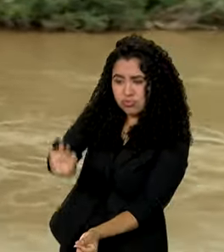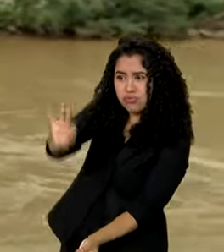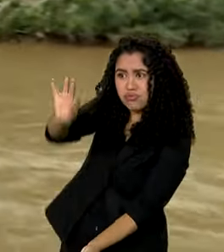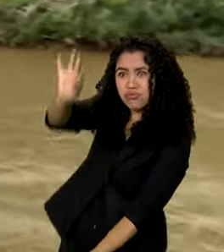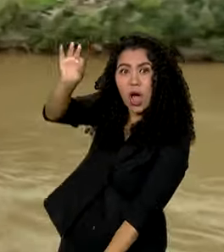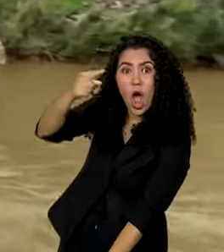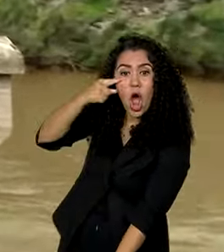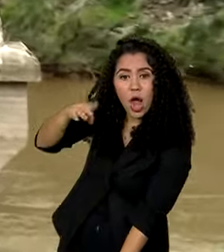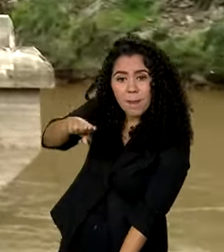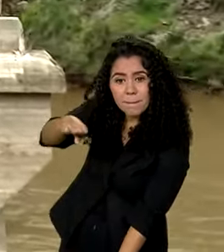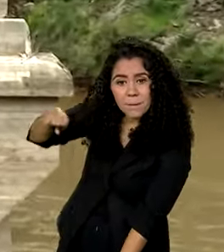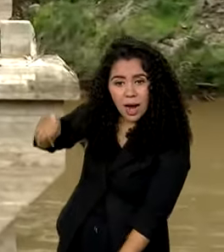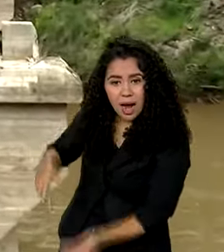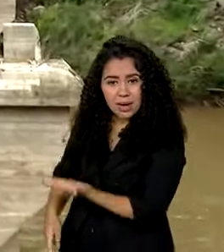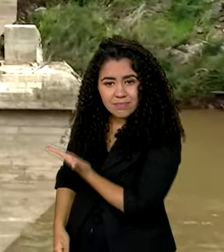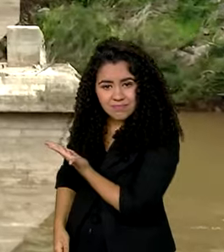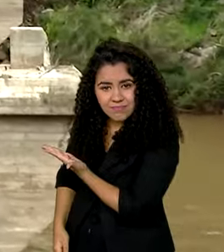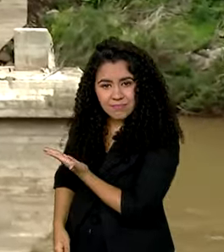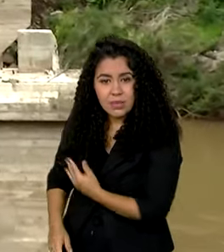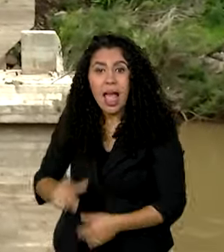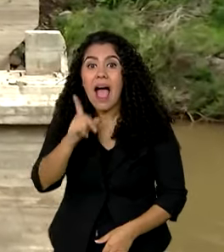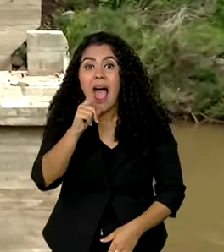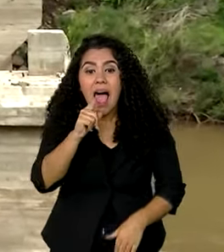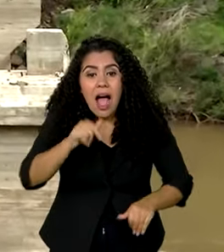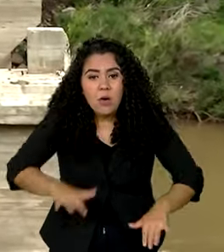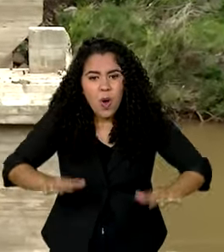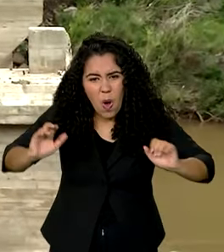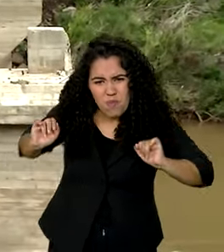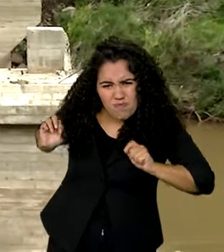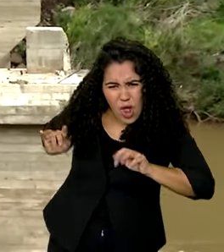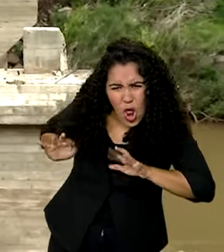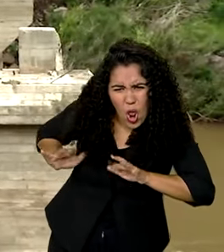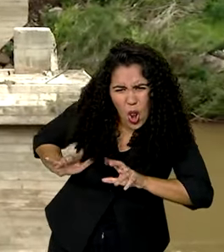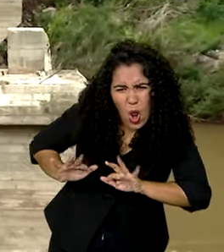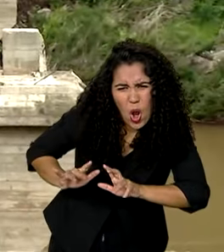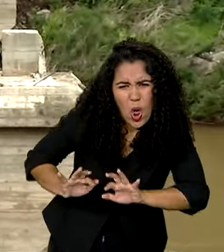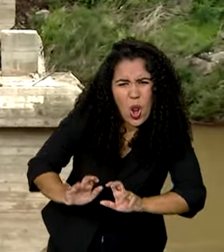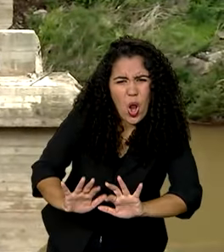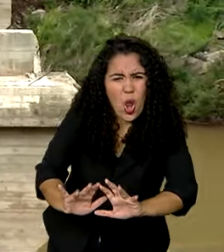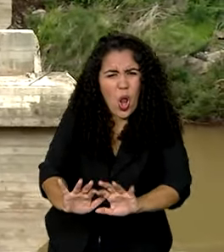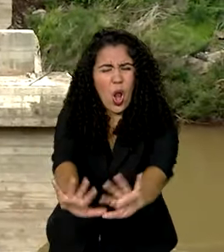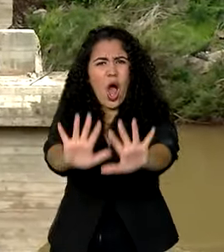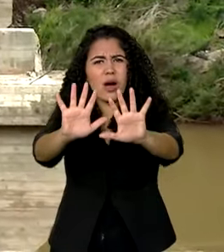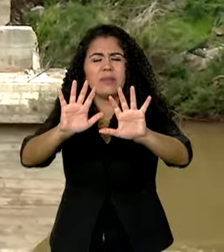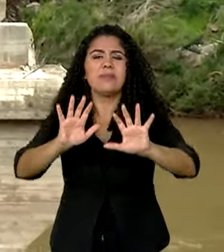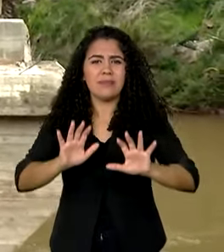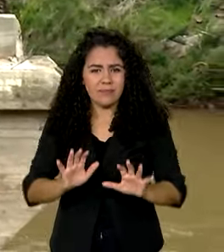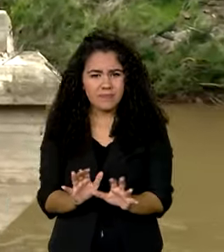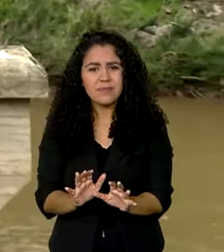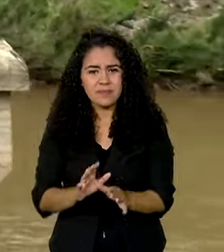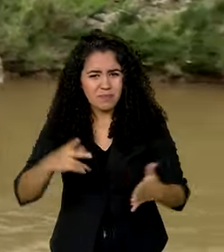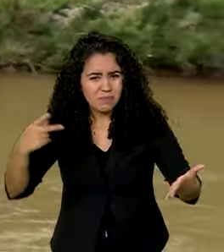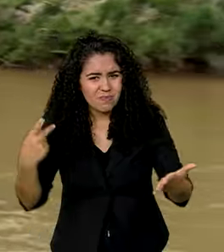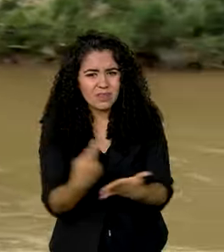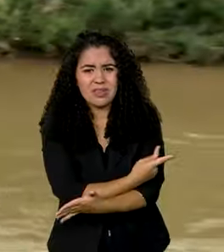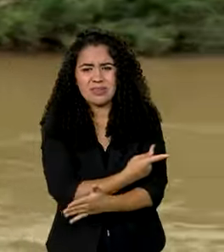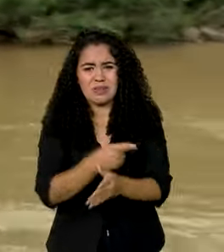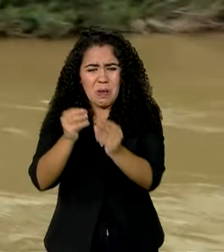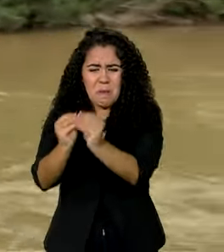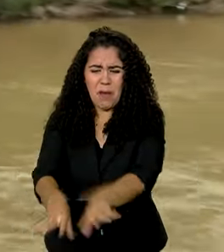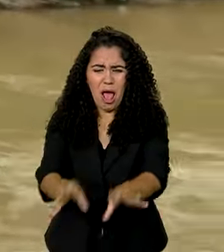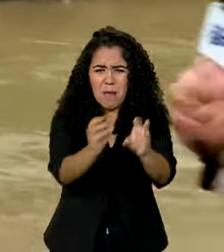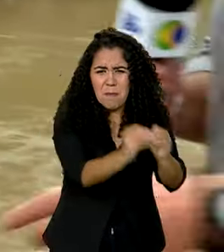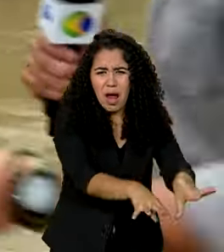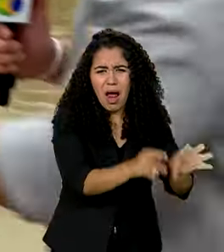nível onde a água chegou. A água passou arrastando tudo o que tinha nas margens. Um rastro de destruição,